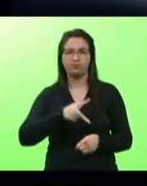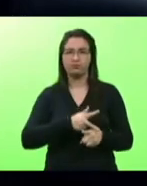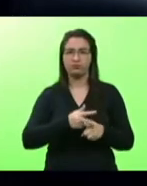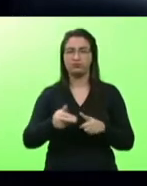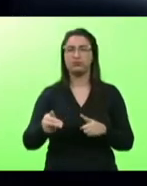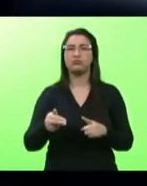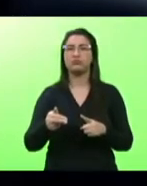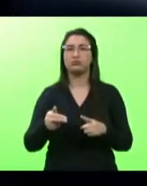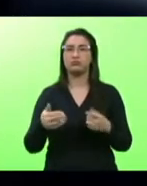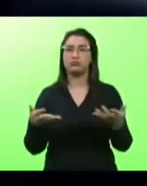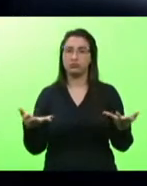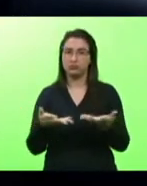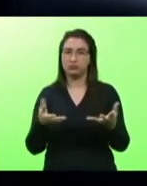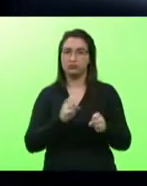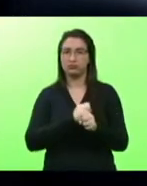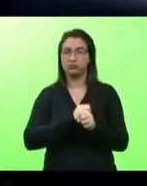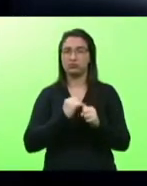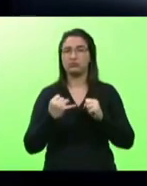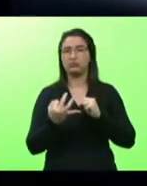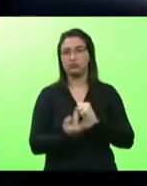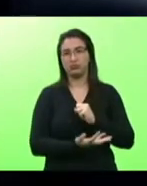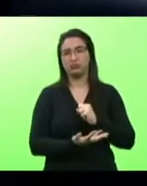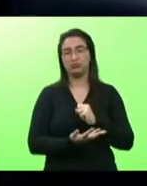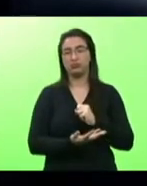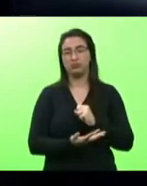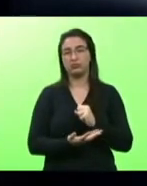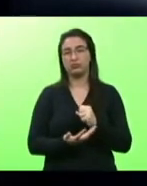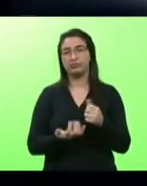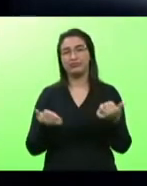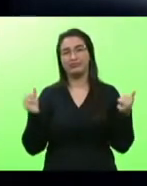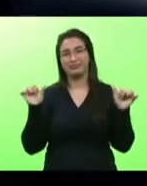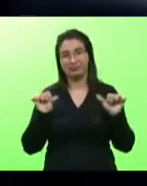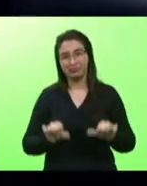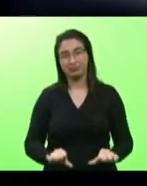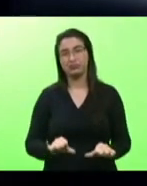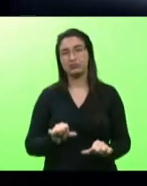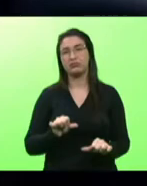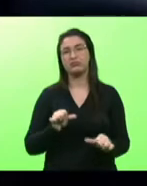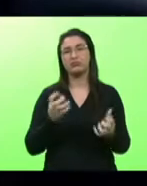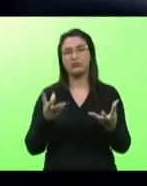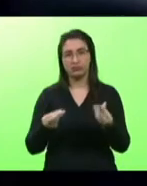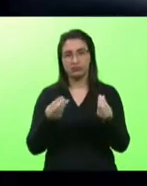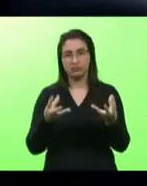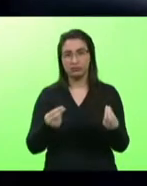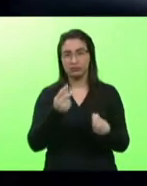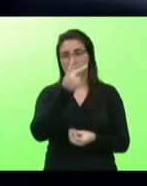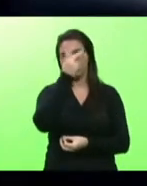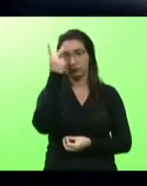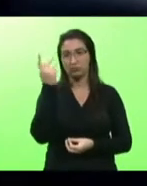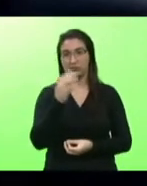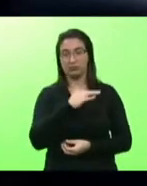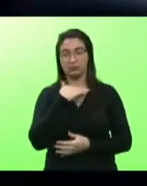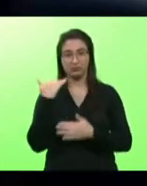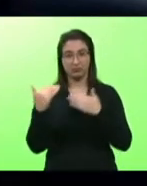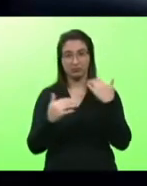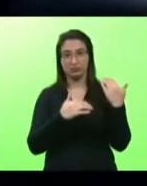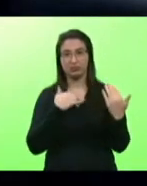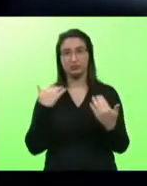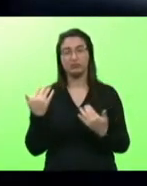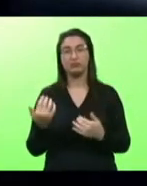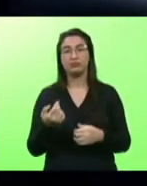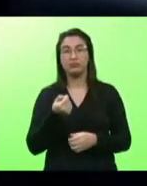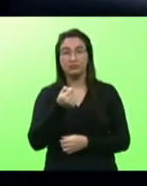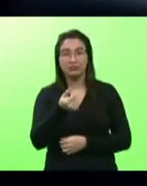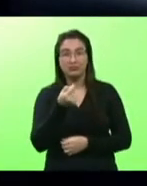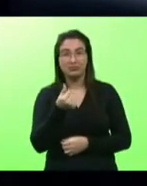antes essa pandemia que infelizmente está levando a vida já no Brasil infelizmente quase